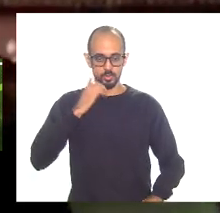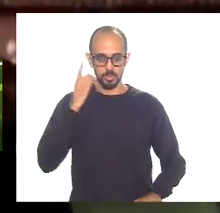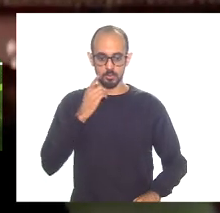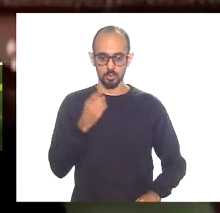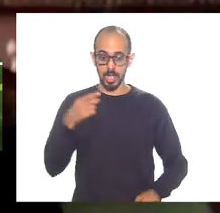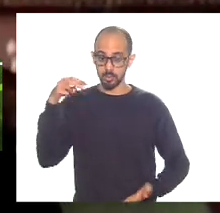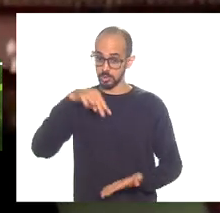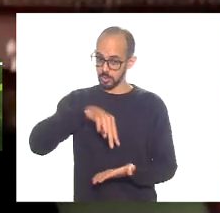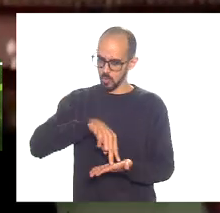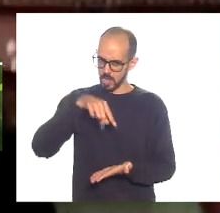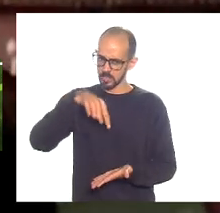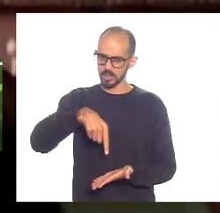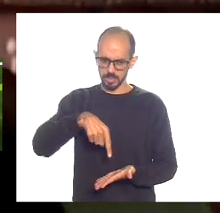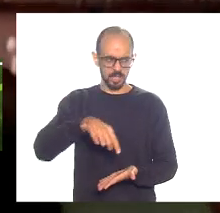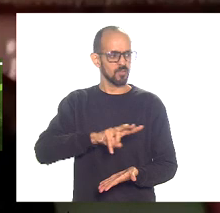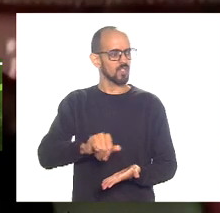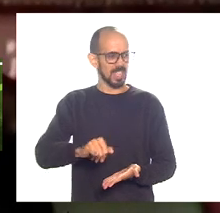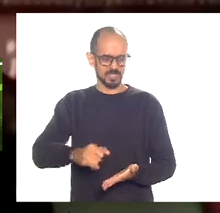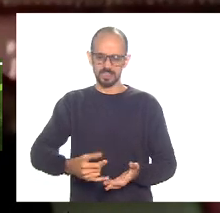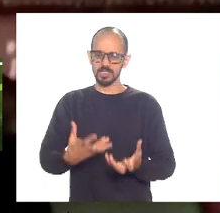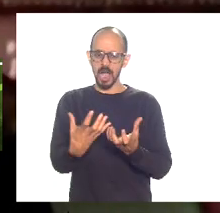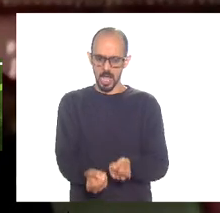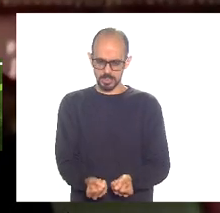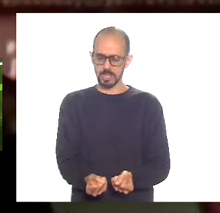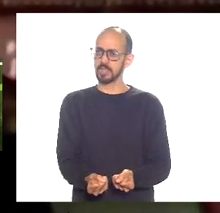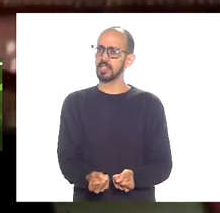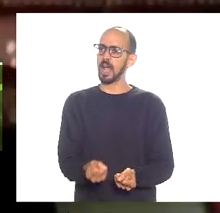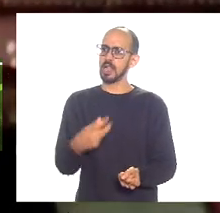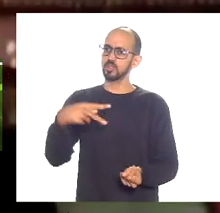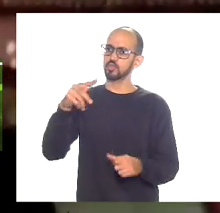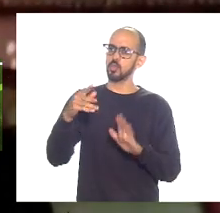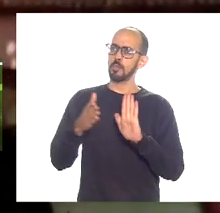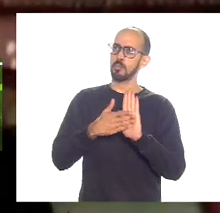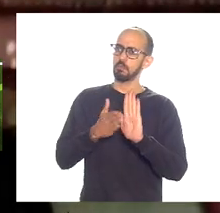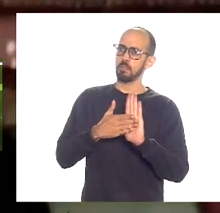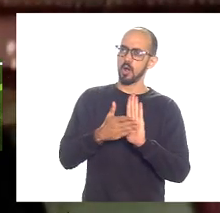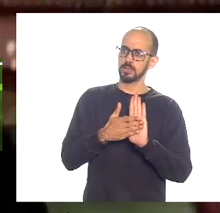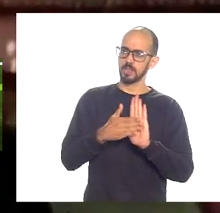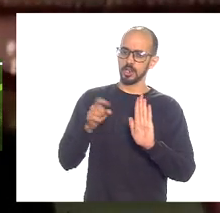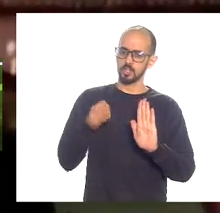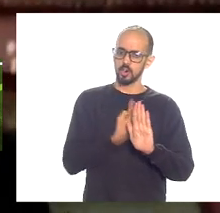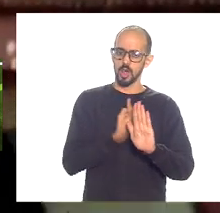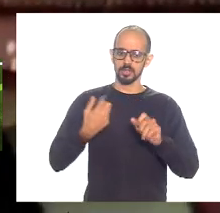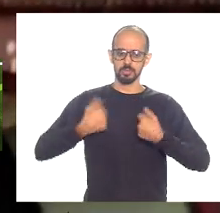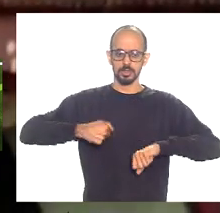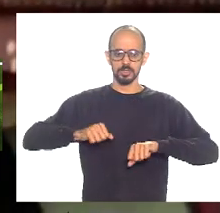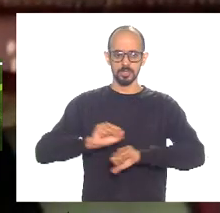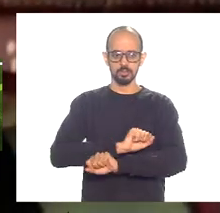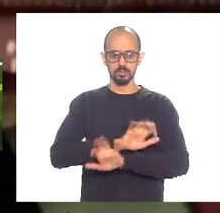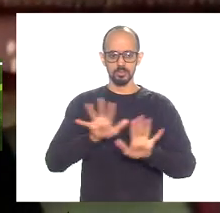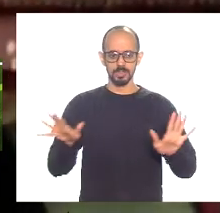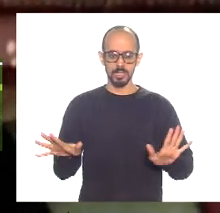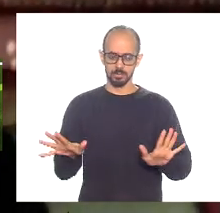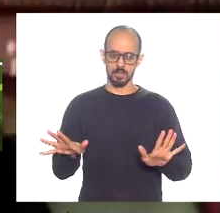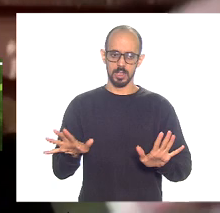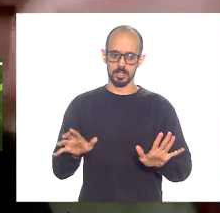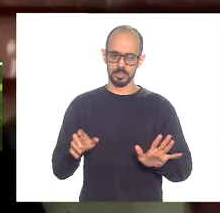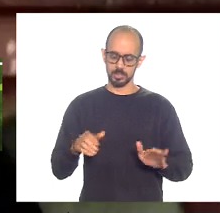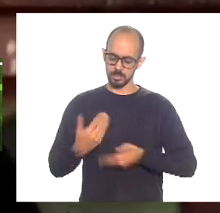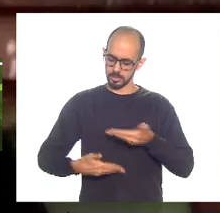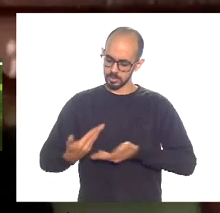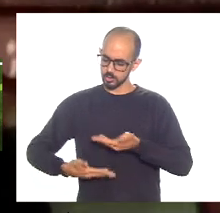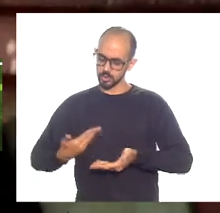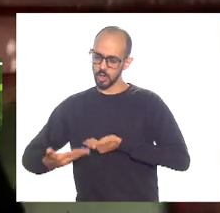serão favoráveis à sua propositura acho que a gente precisa de transparência nessas tratativas a gente precisa